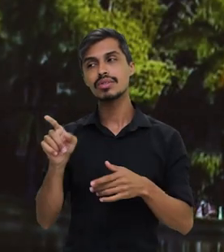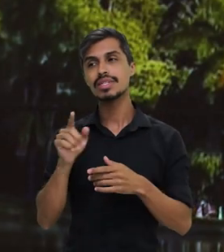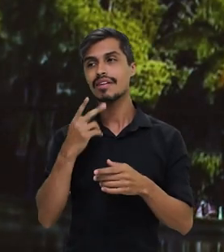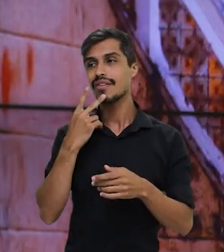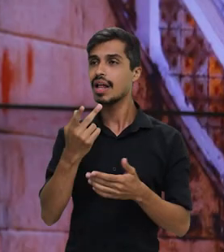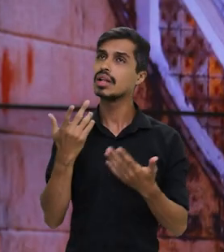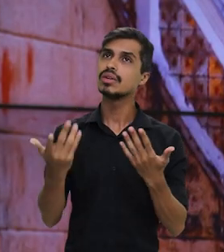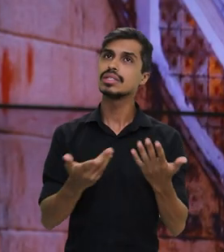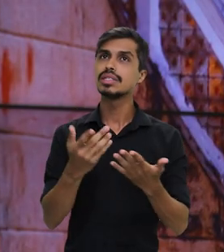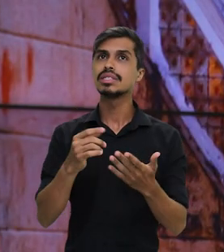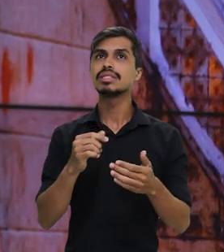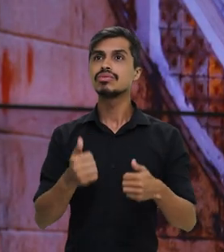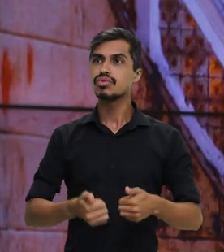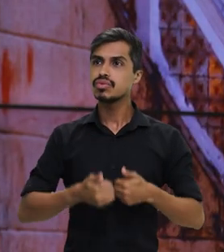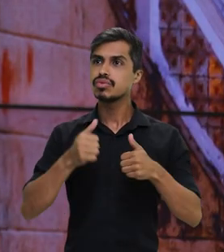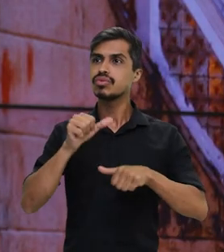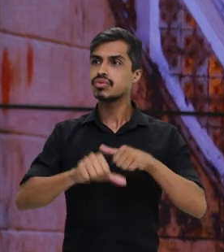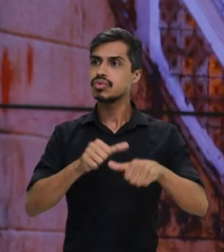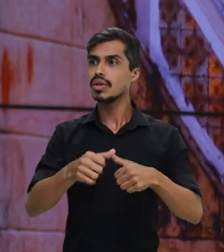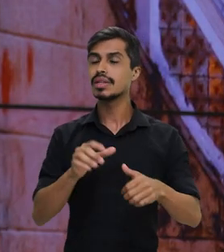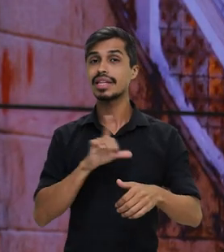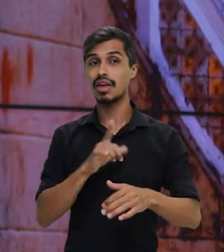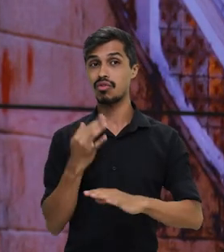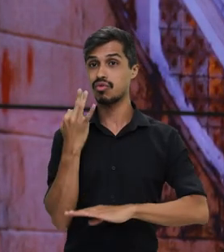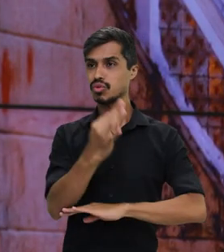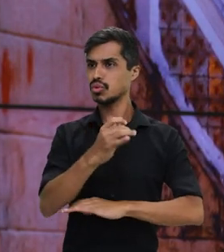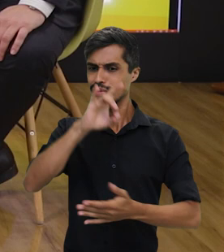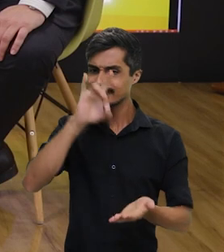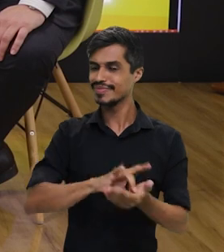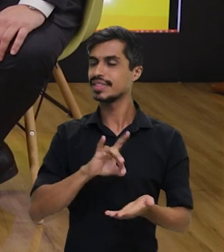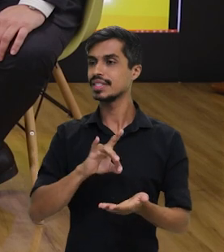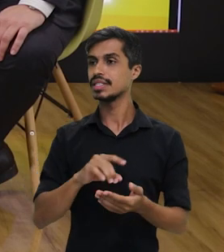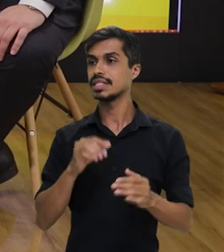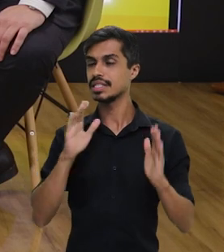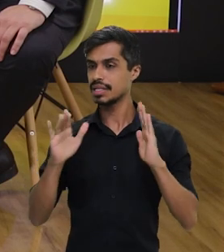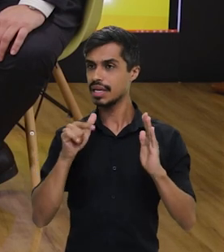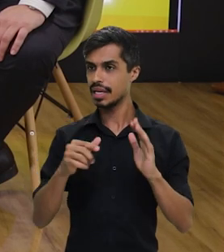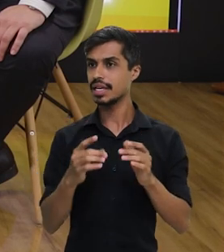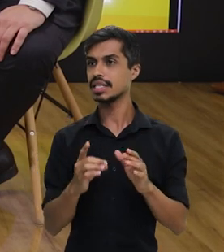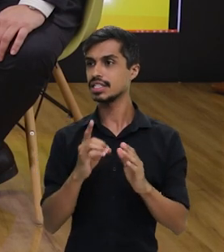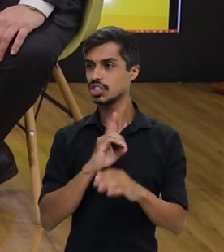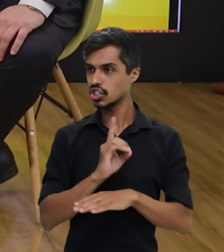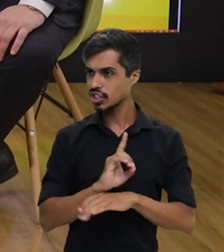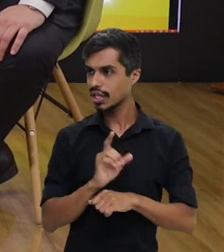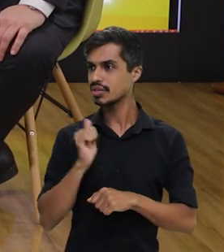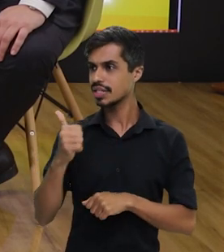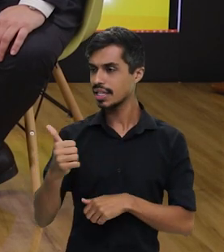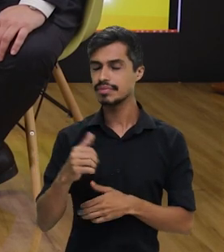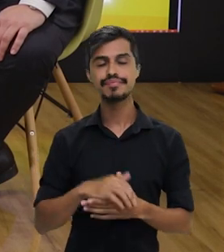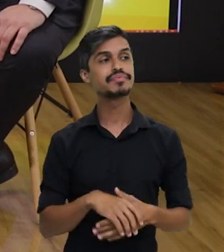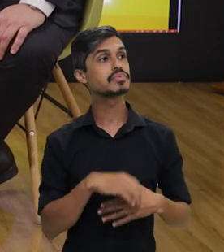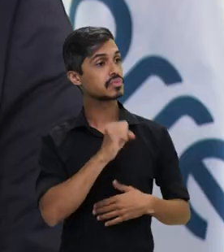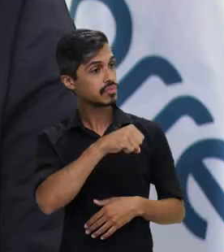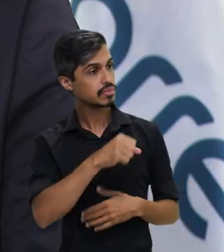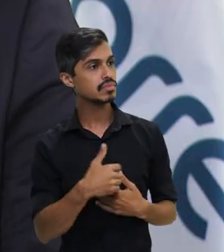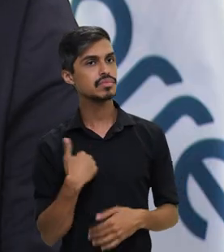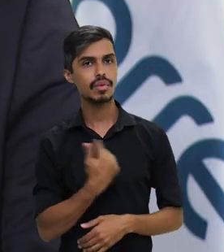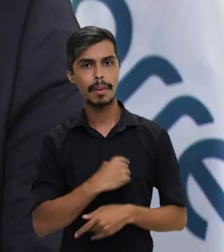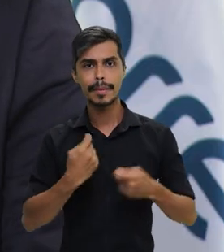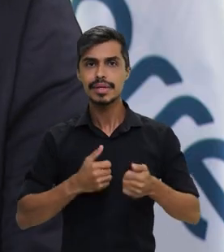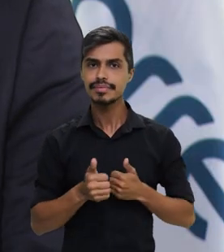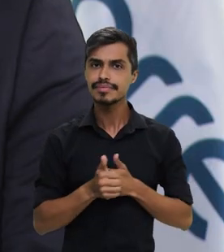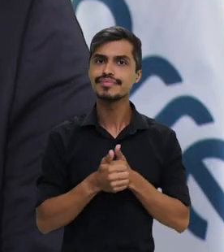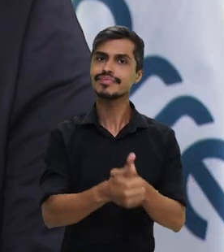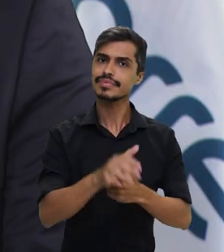transformado, mas tem o futuro garantido nessa era digital também. Sem dúvida. Eu acho que a gente tem que